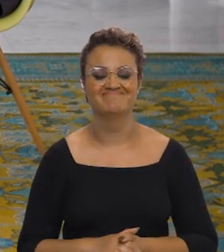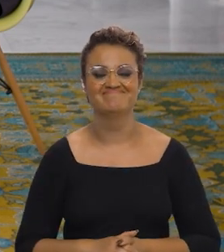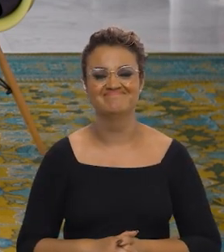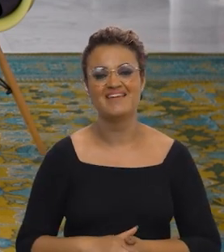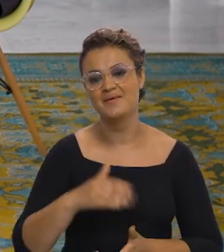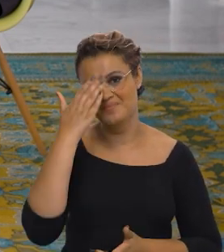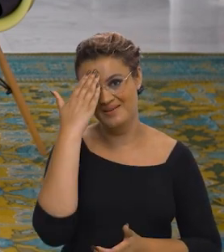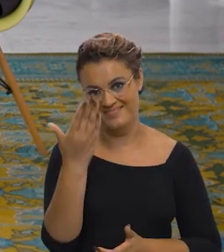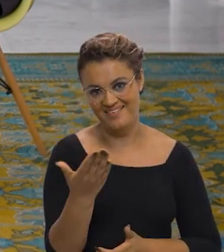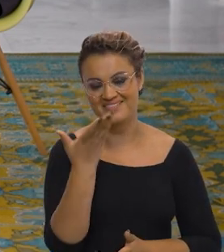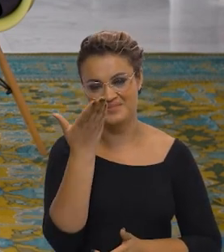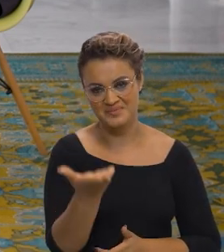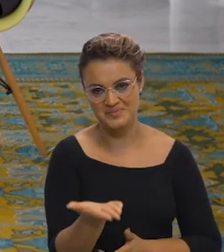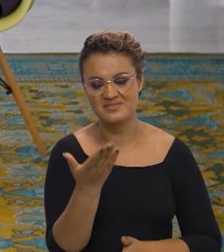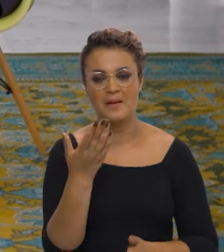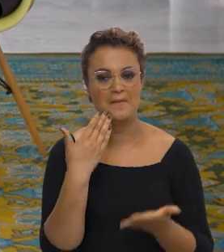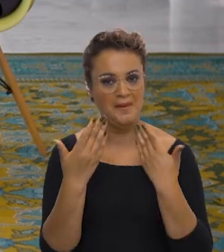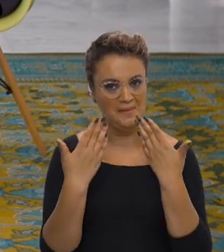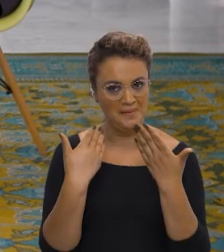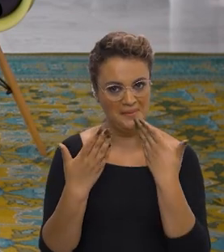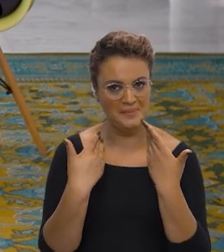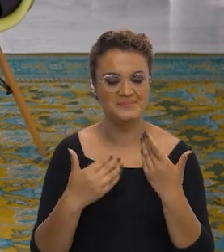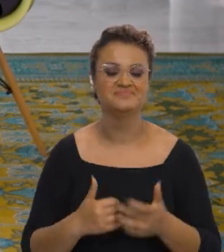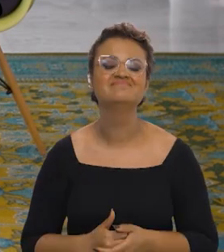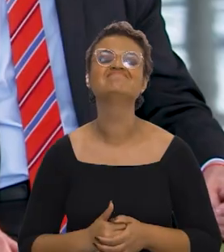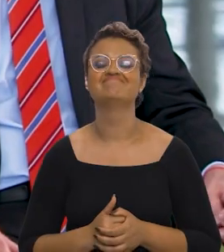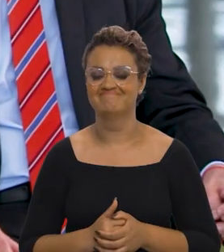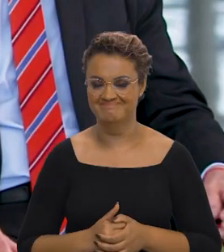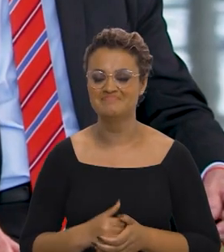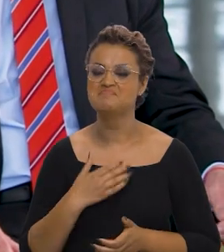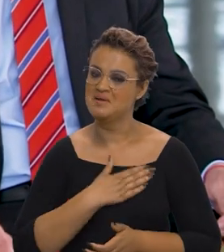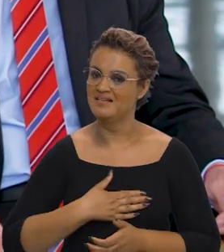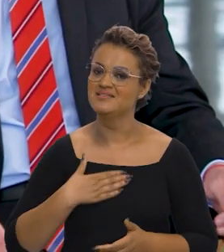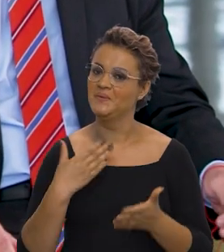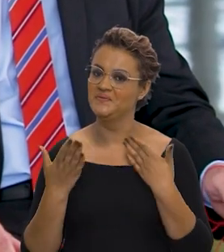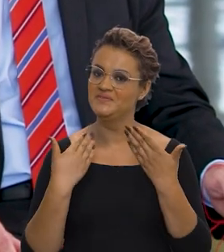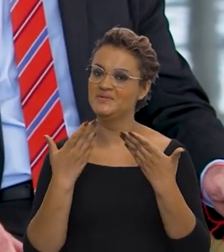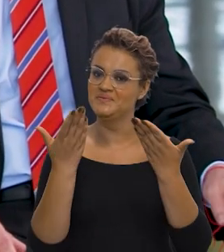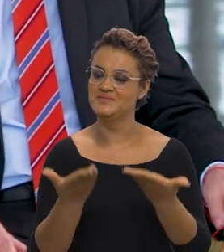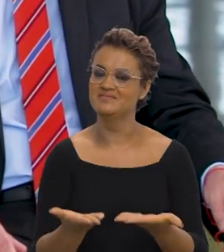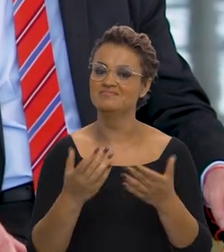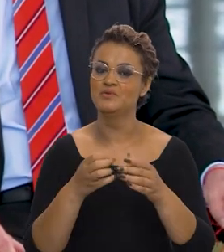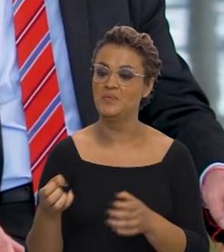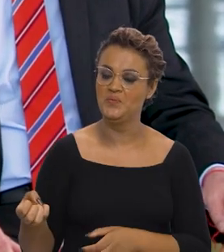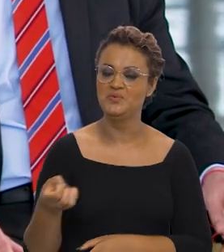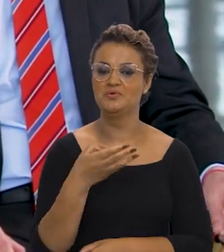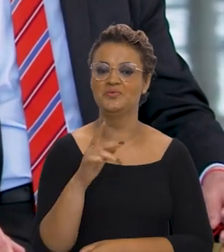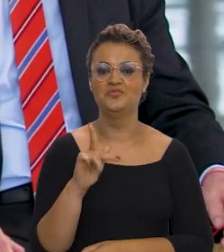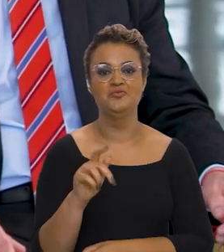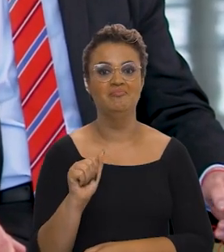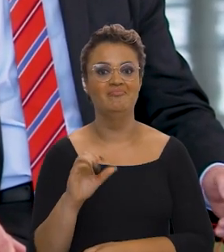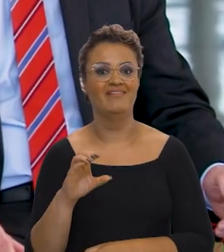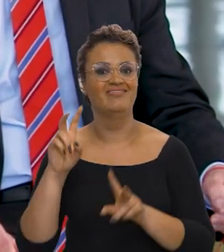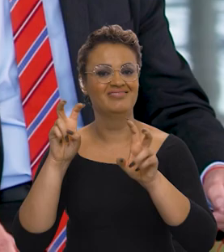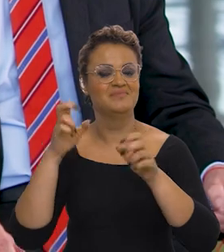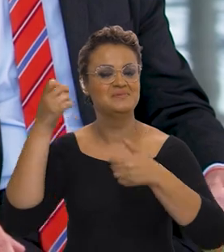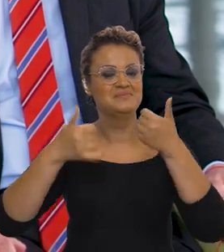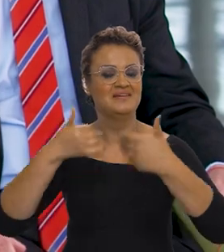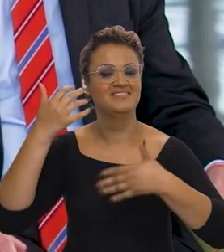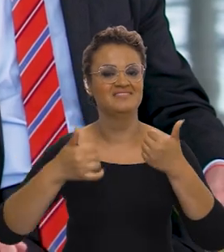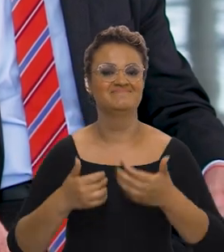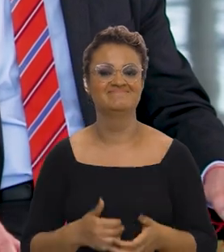Secretário Maurício Muniz, muito obrigado pela sua entrevista. Eu que agradeço. É um prazer falar sobre o novo PAC, para